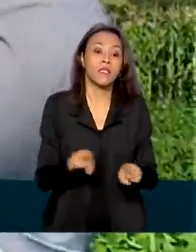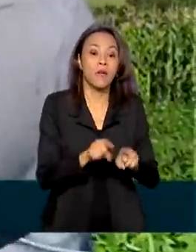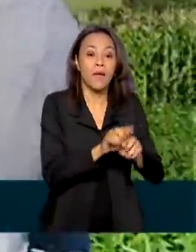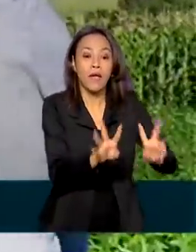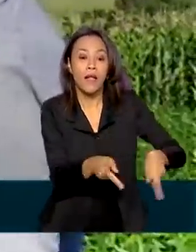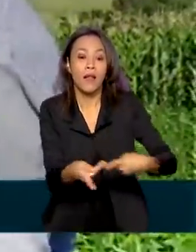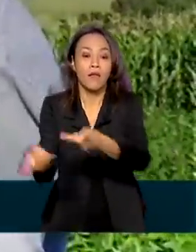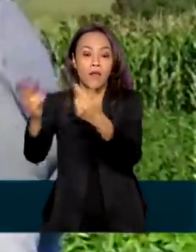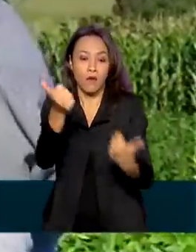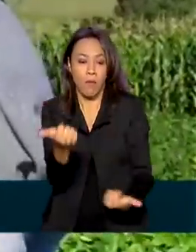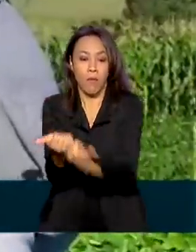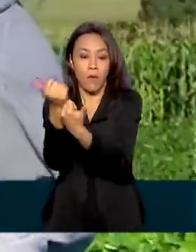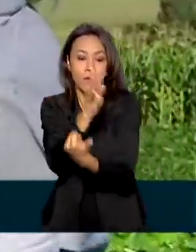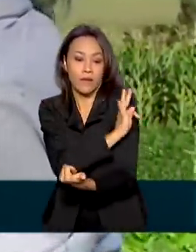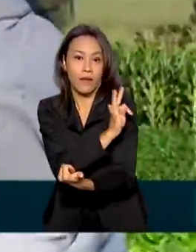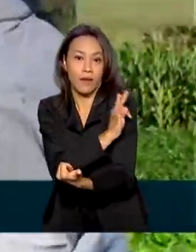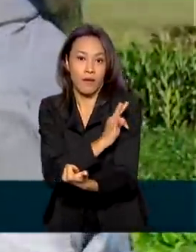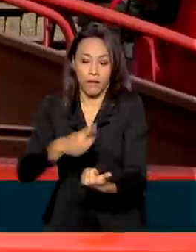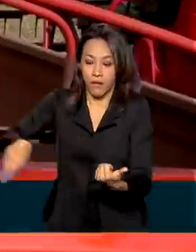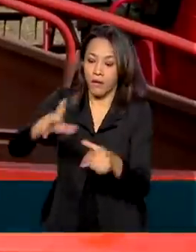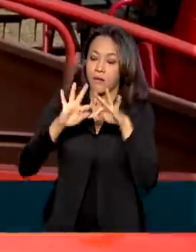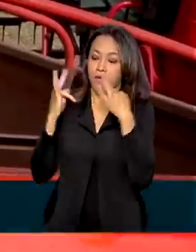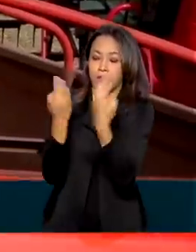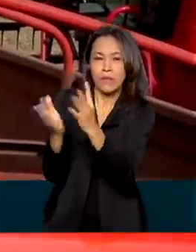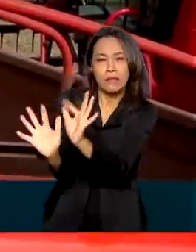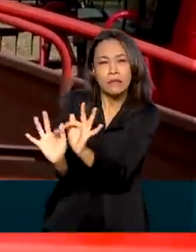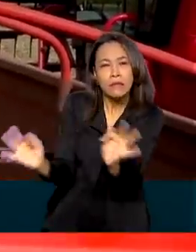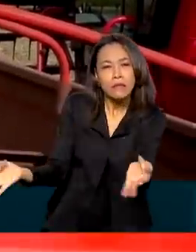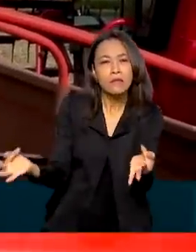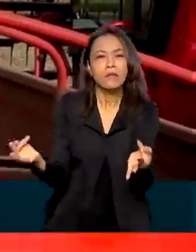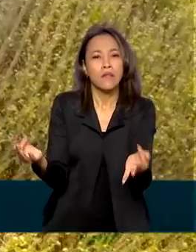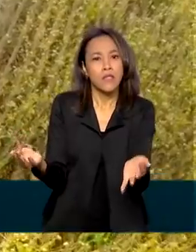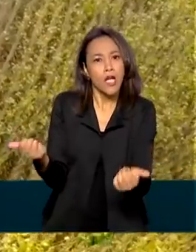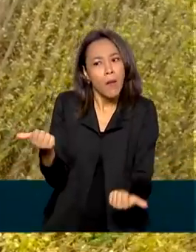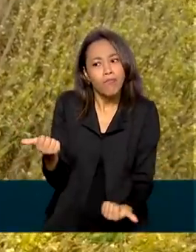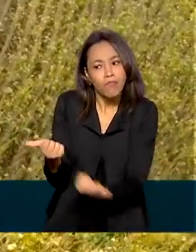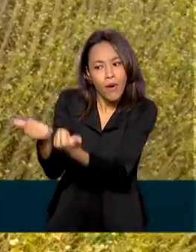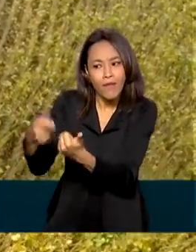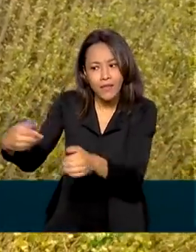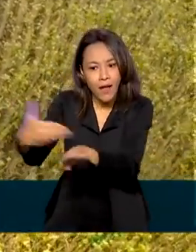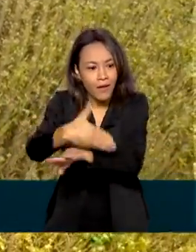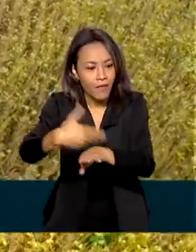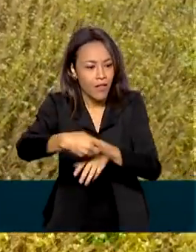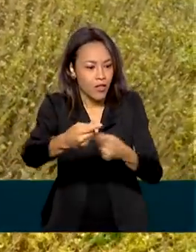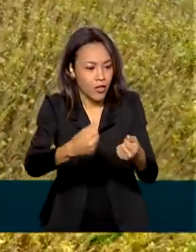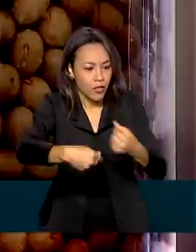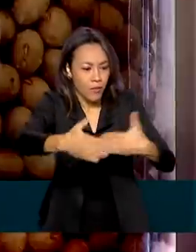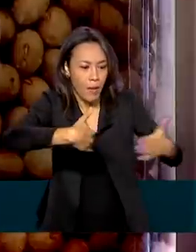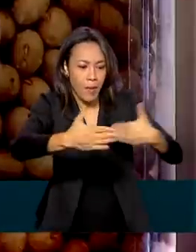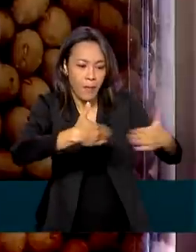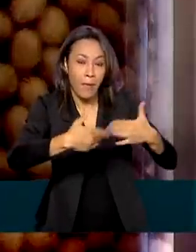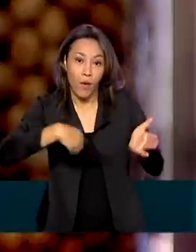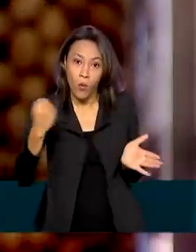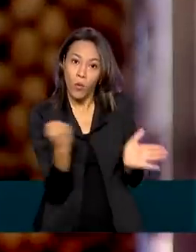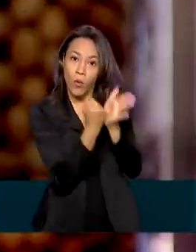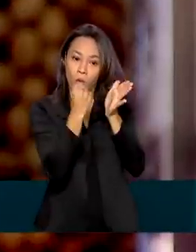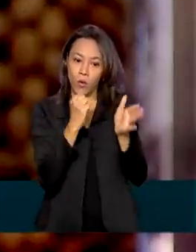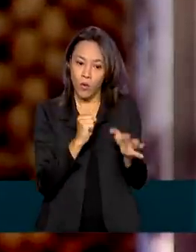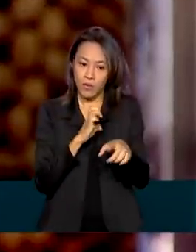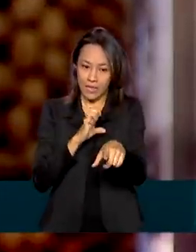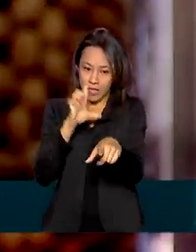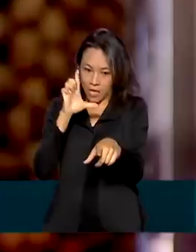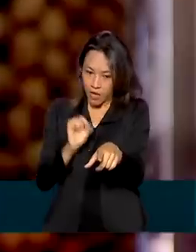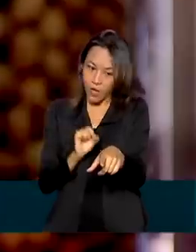técnica aos pequenos produtores e ajudá-los a ter acesso ao mercado, o selo biocombustível social